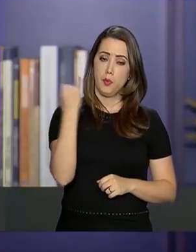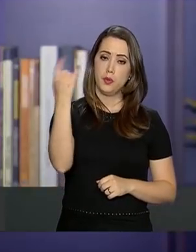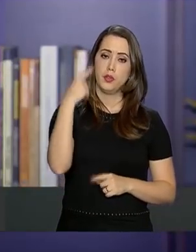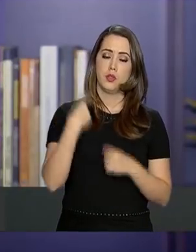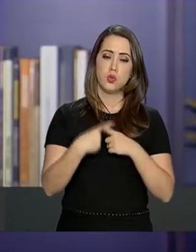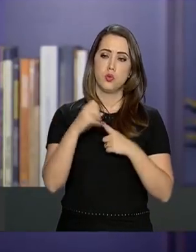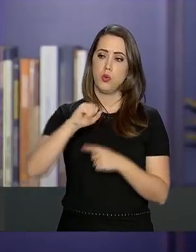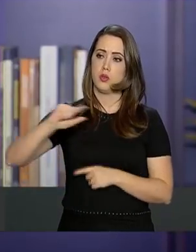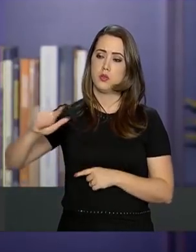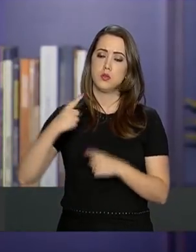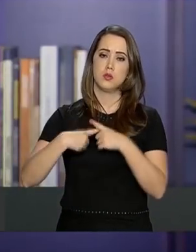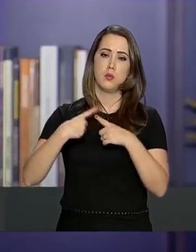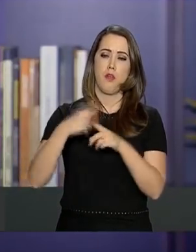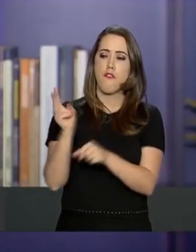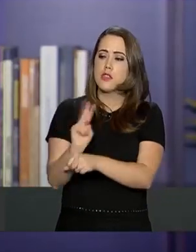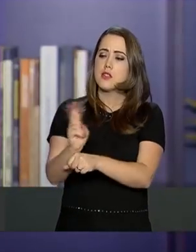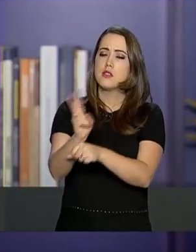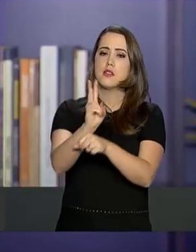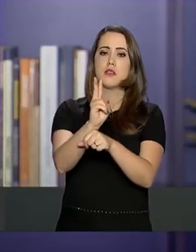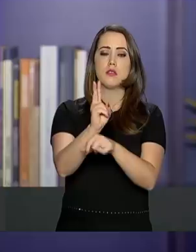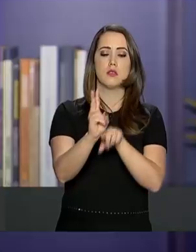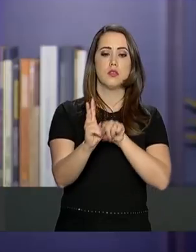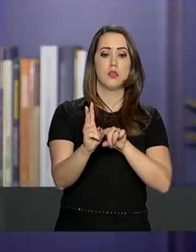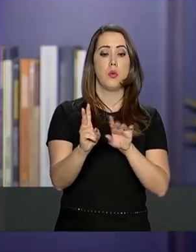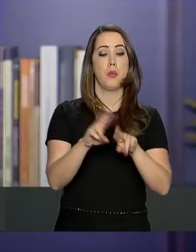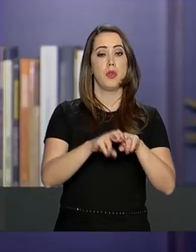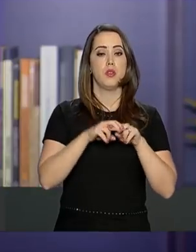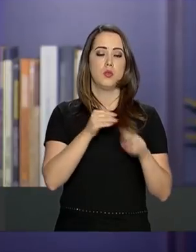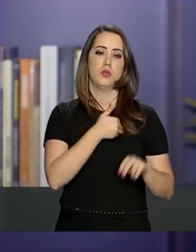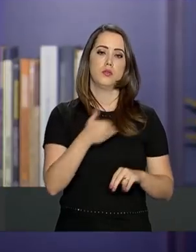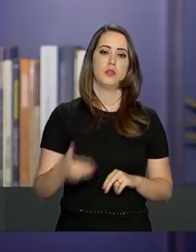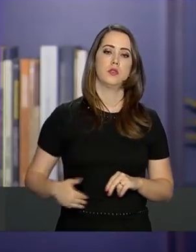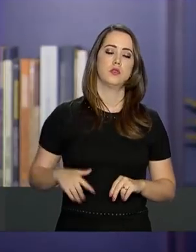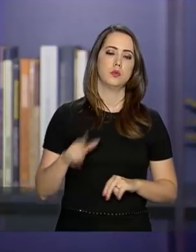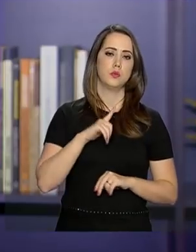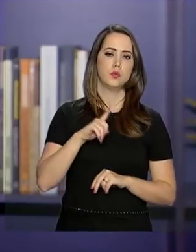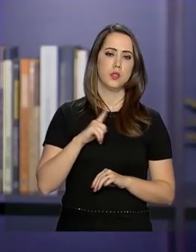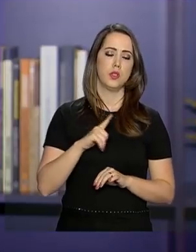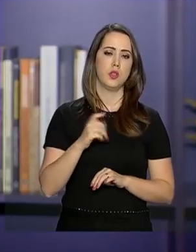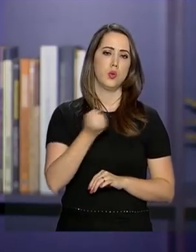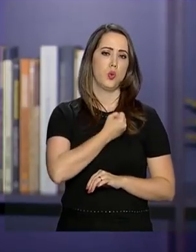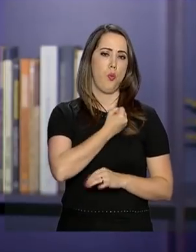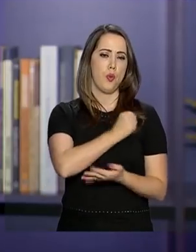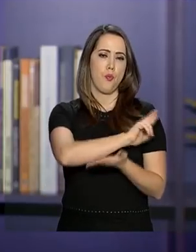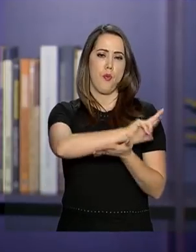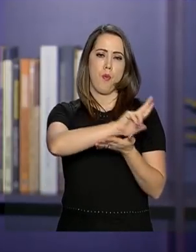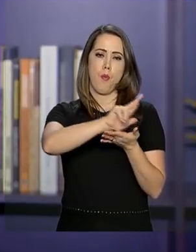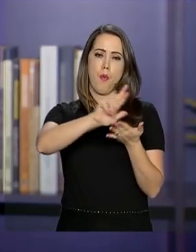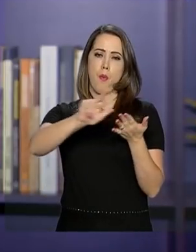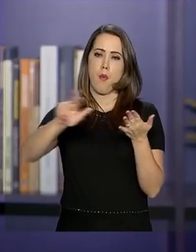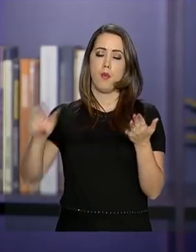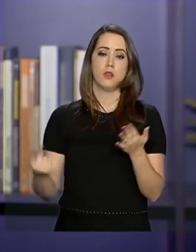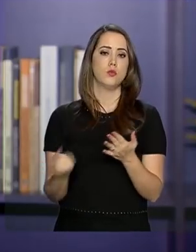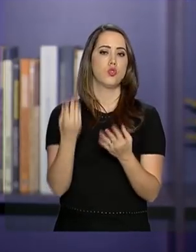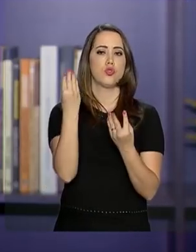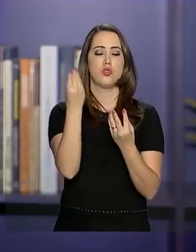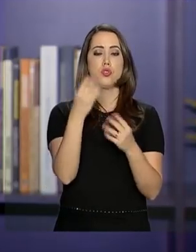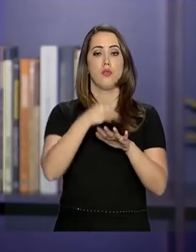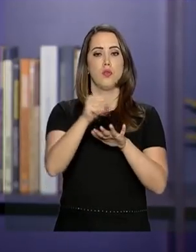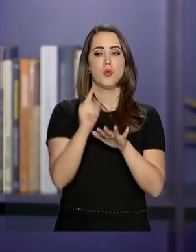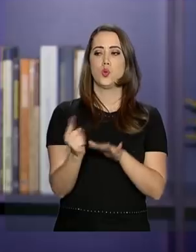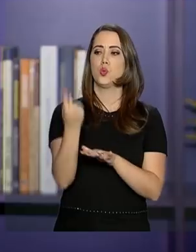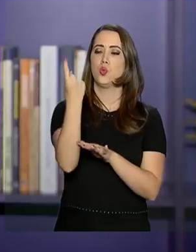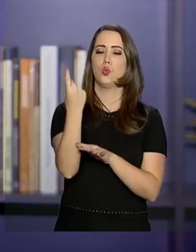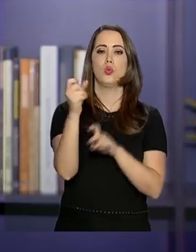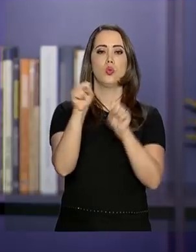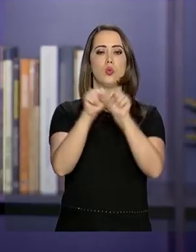é que para fiscalização pelo governo, eles têm uma quantidade de dados num único sistema, num único